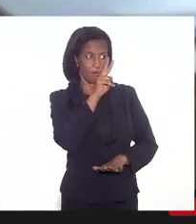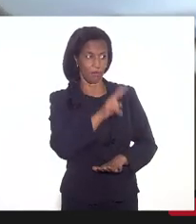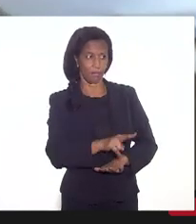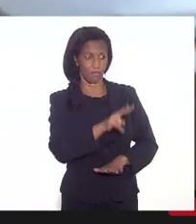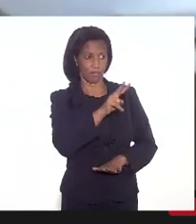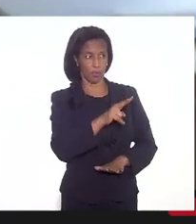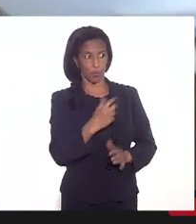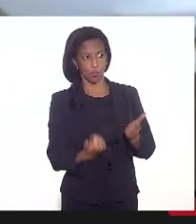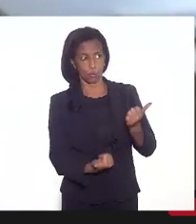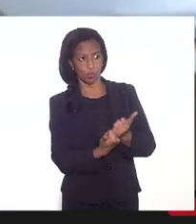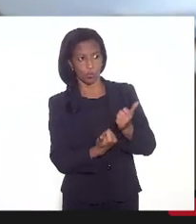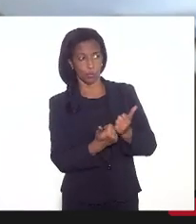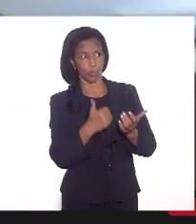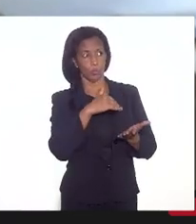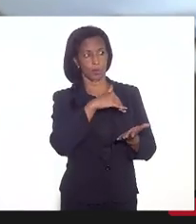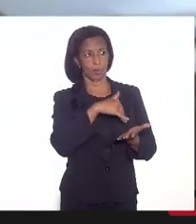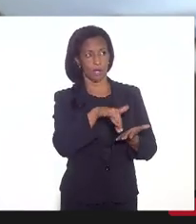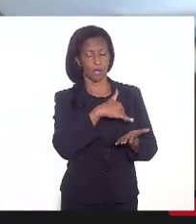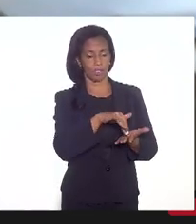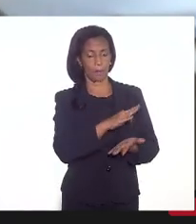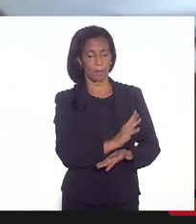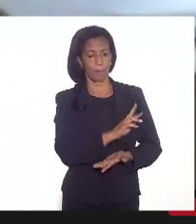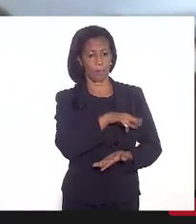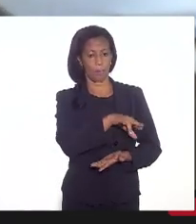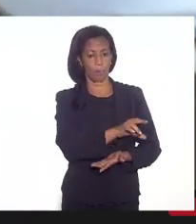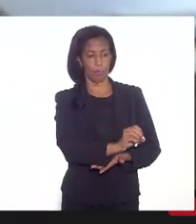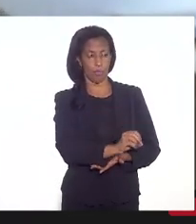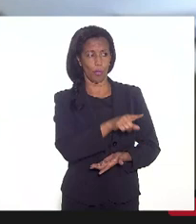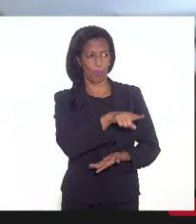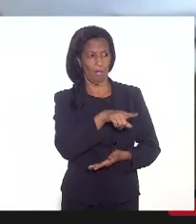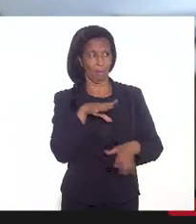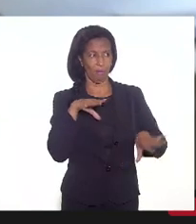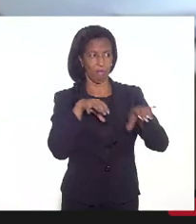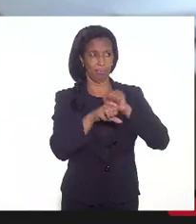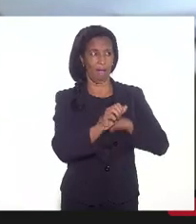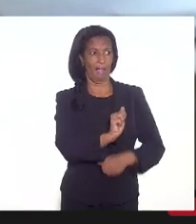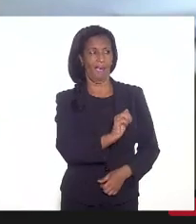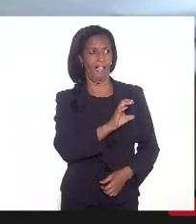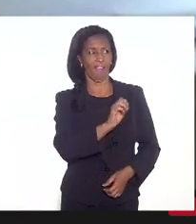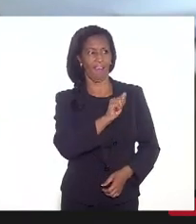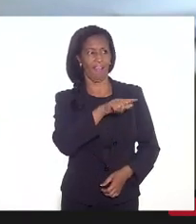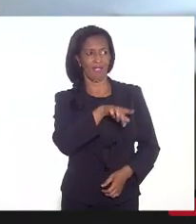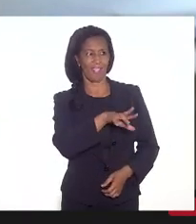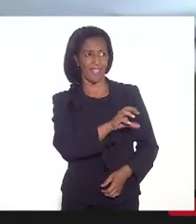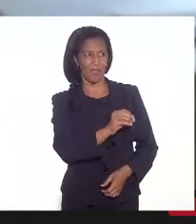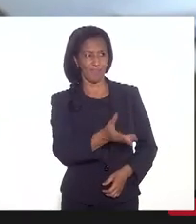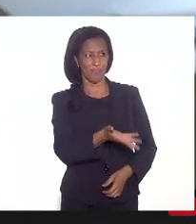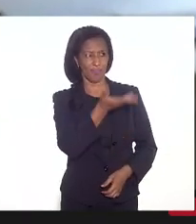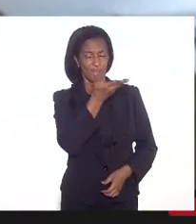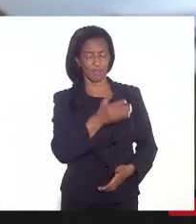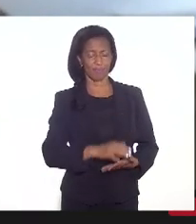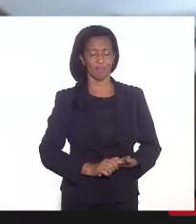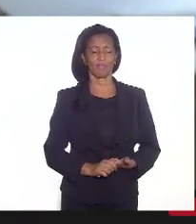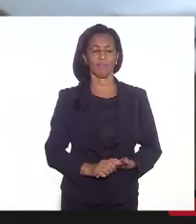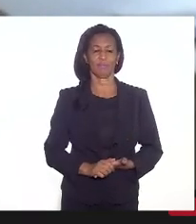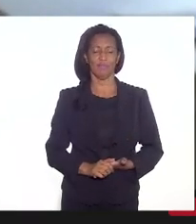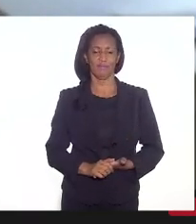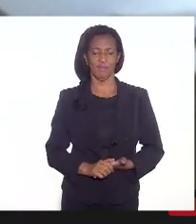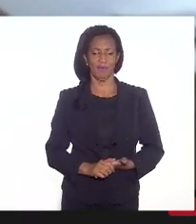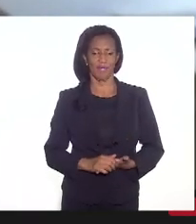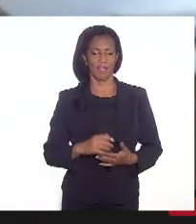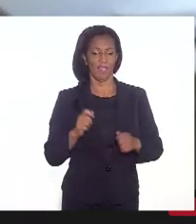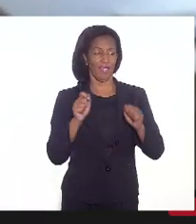subsecretário Bruno Sobral é um acadêmico, então, é afeito a